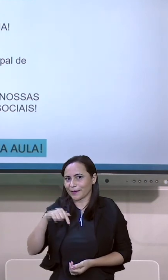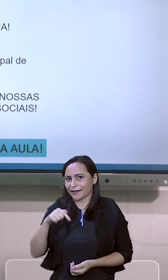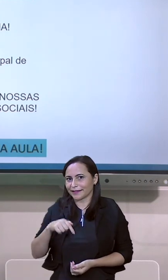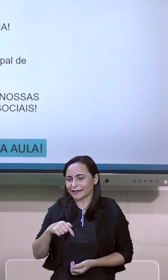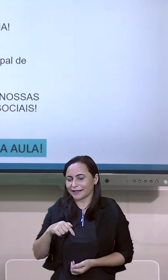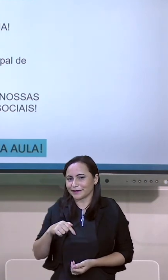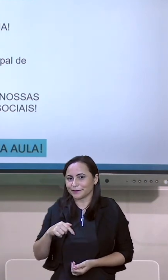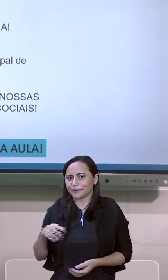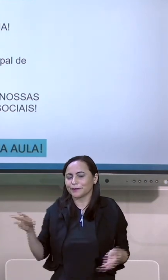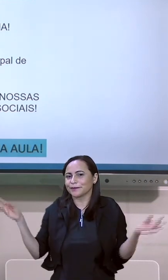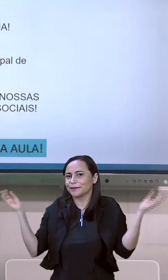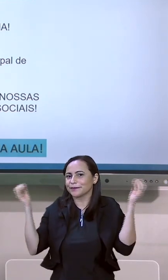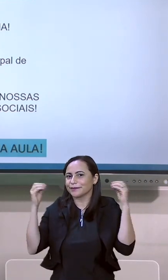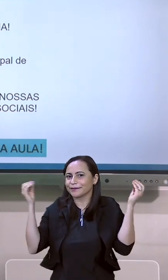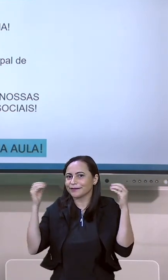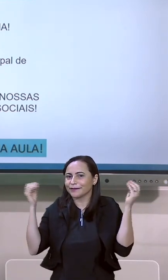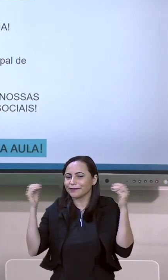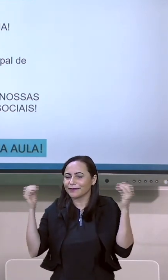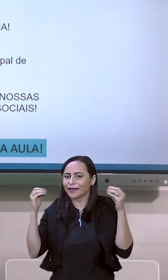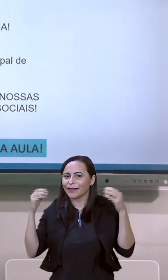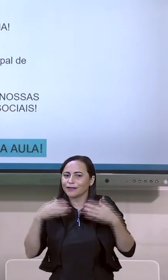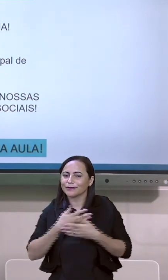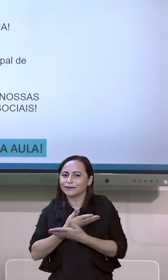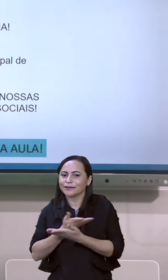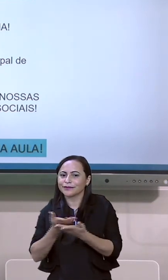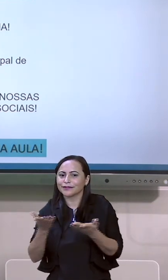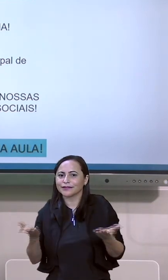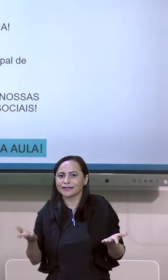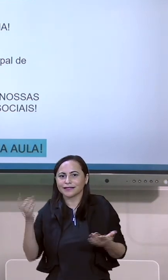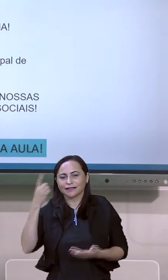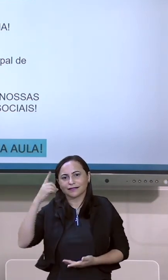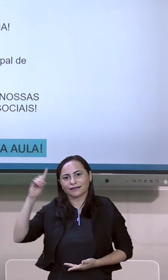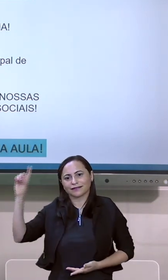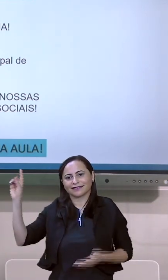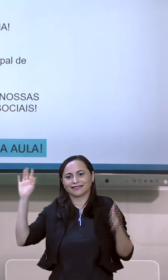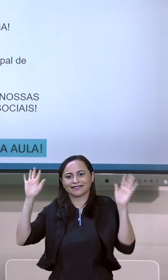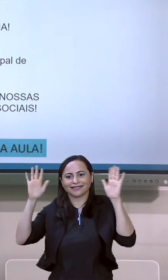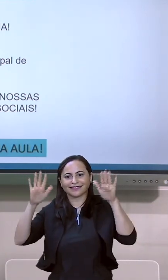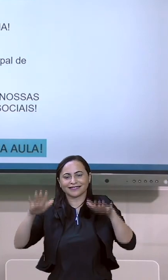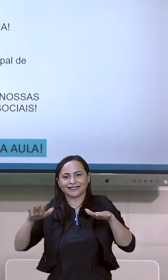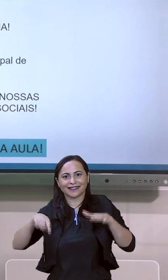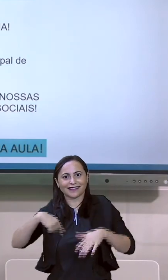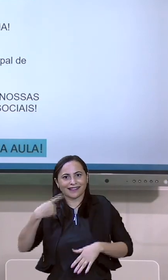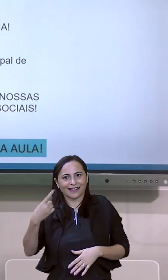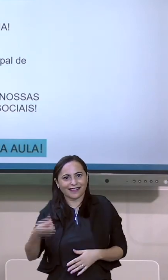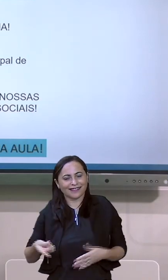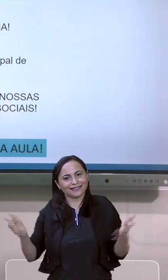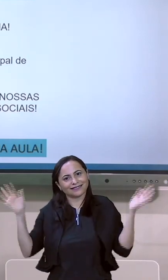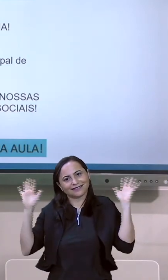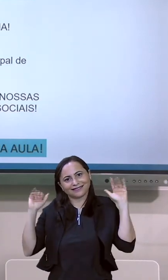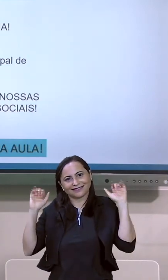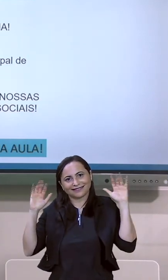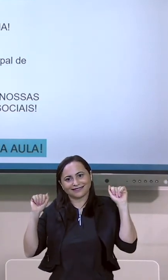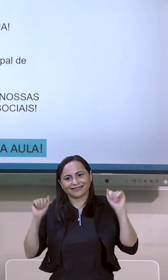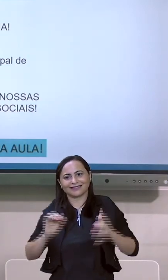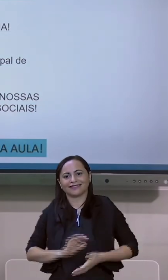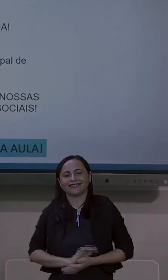Mas deixa, ó, um beijo no coração, que vocês fiquem com Deus e até a próxima aula. Tchauzinho!